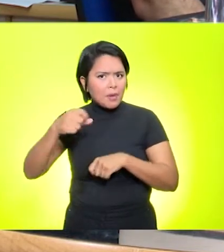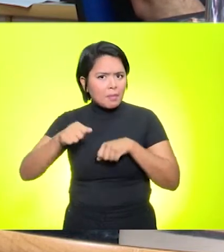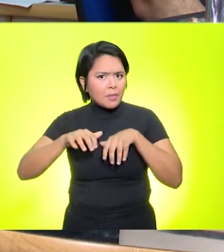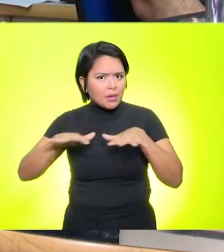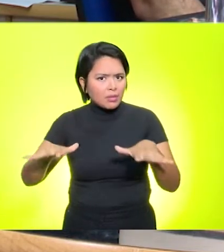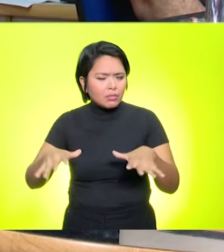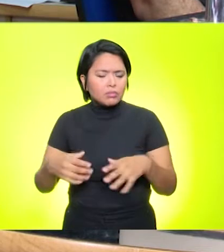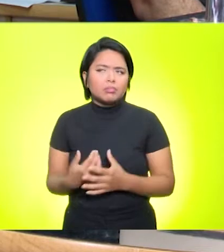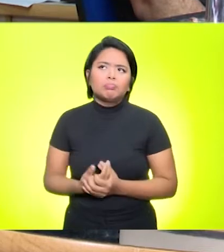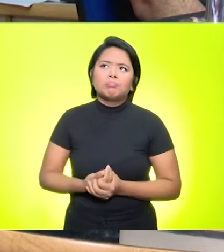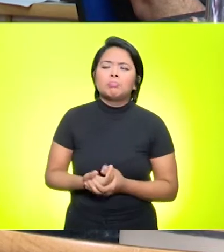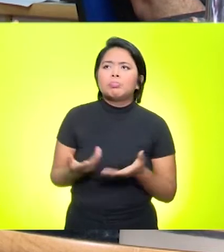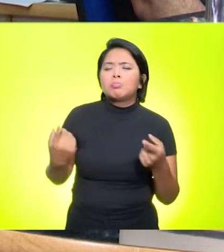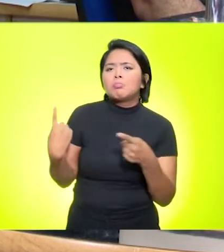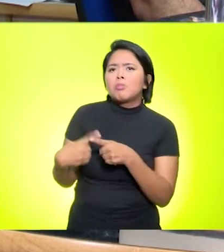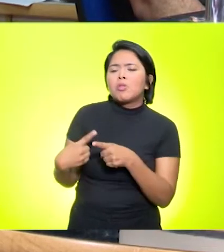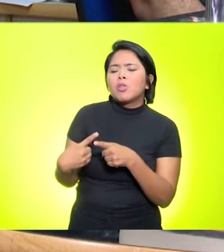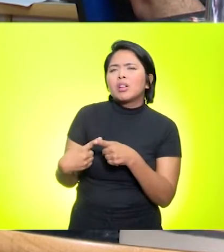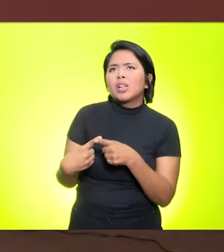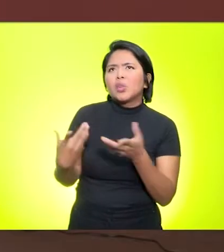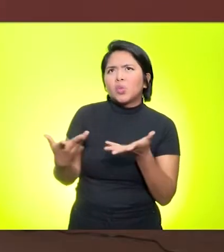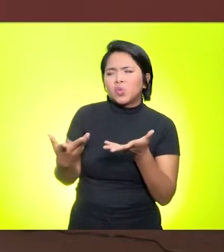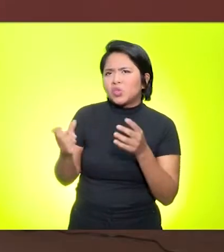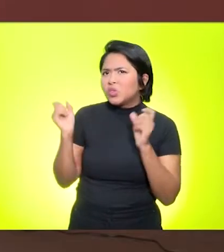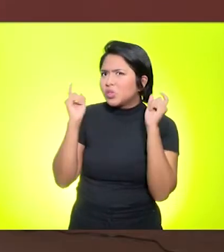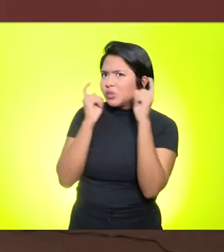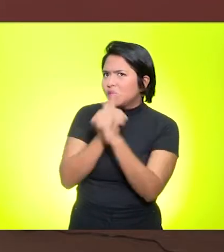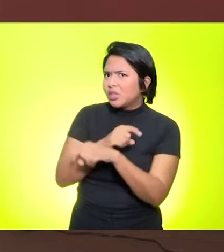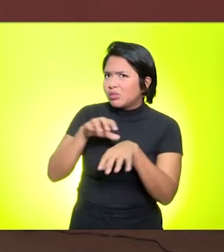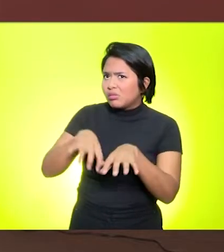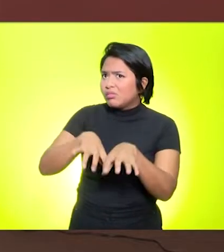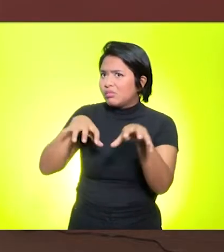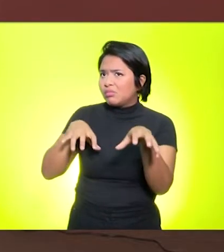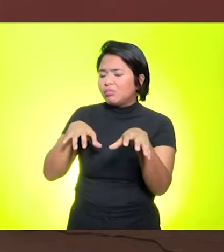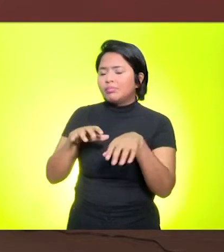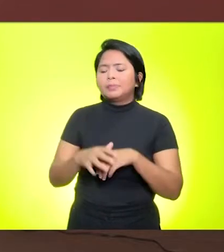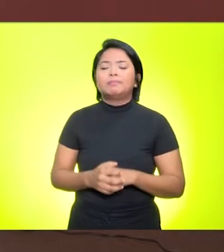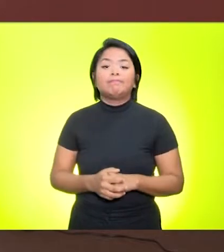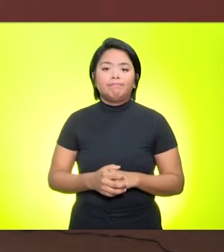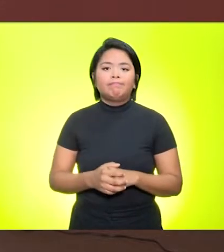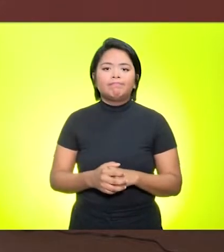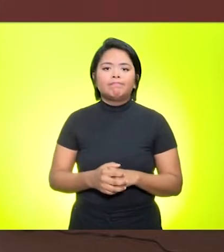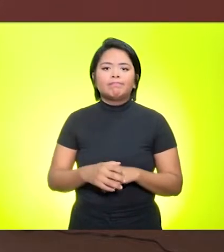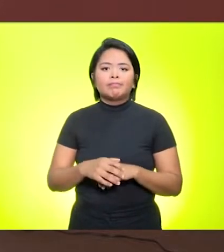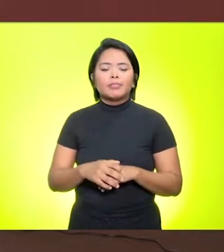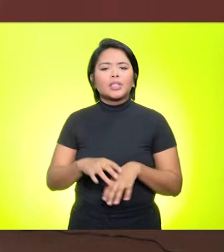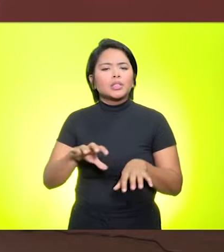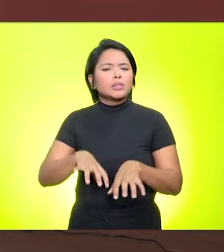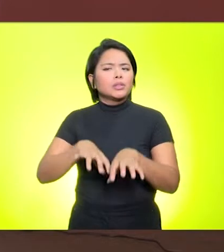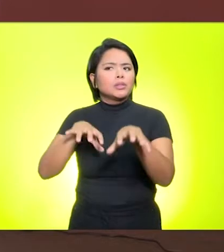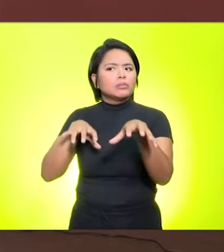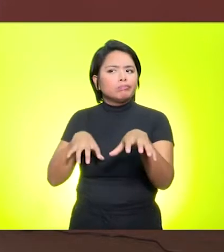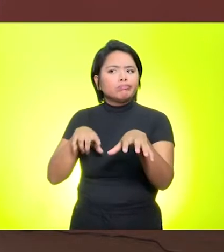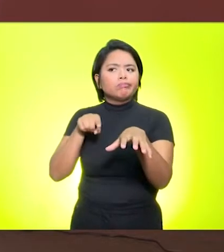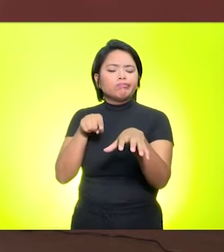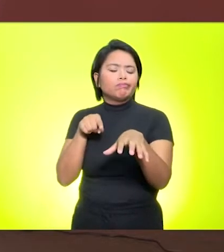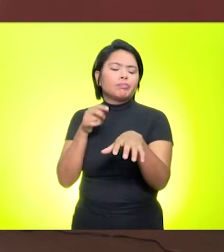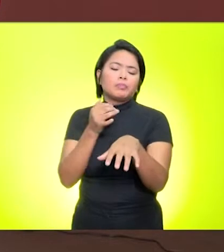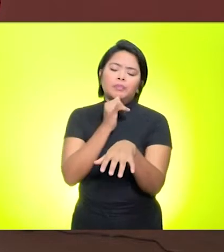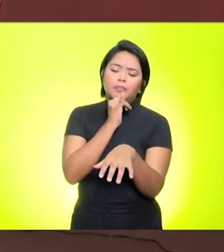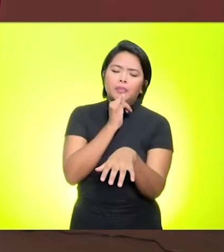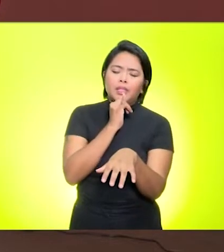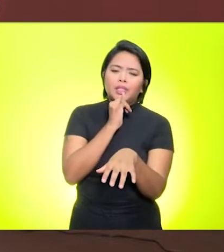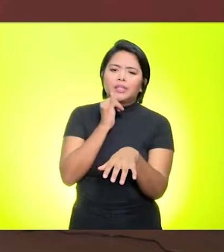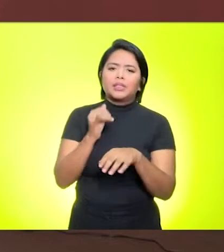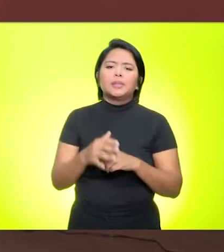formato, esse modo de ensino? Bom, esse modo de ensino, ele não será, por